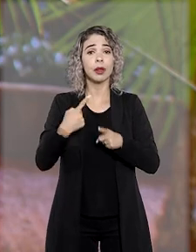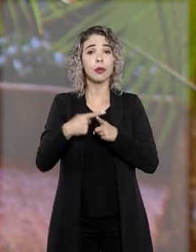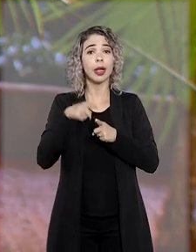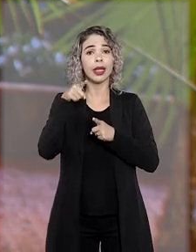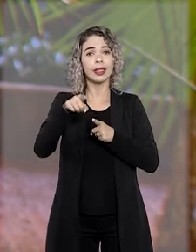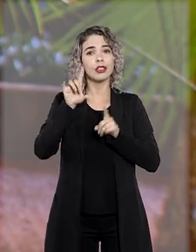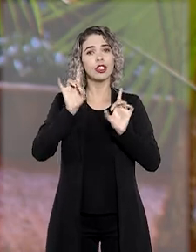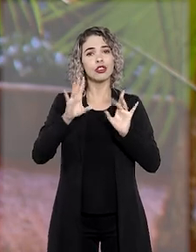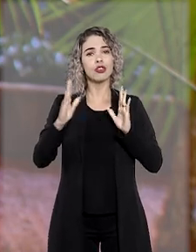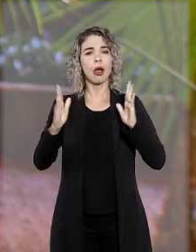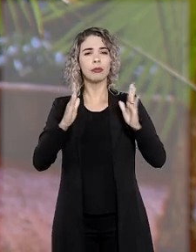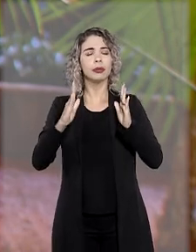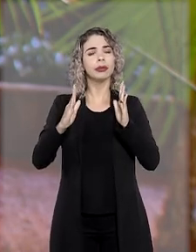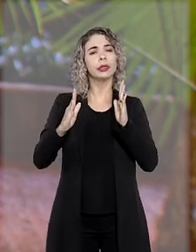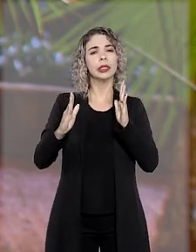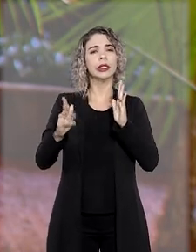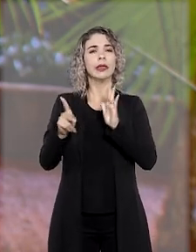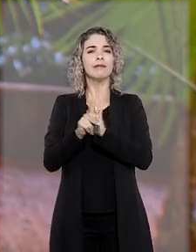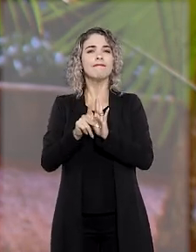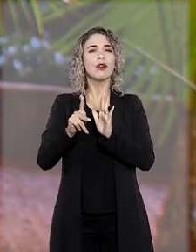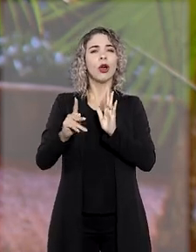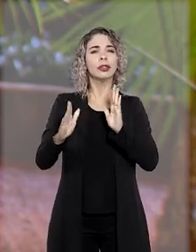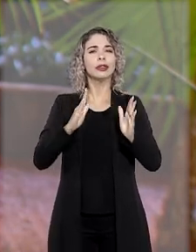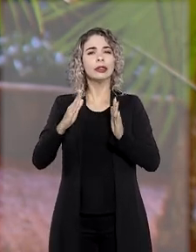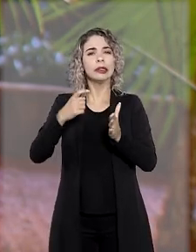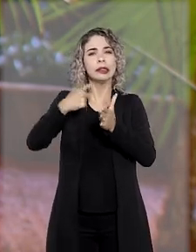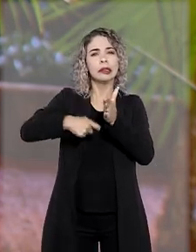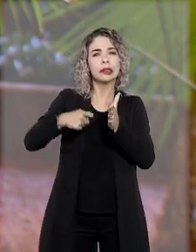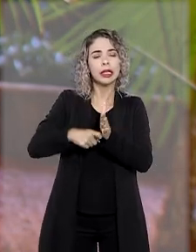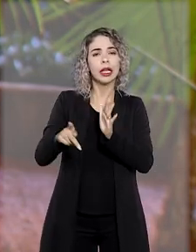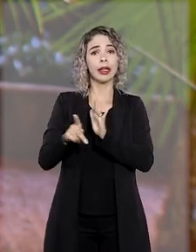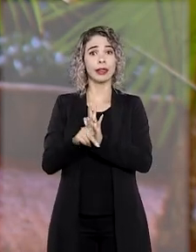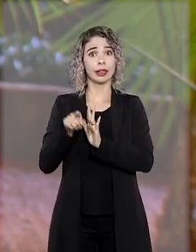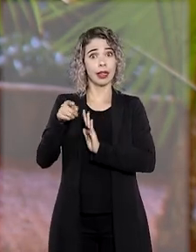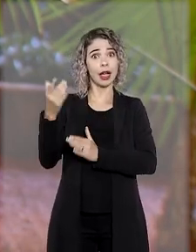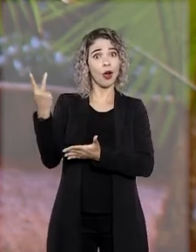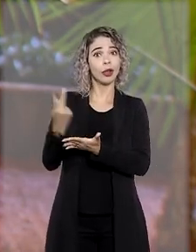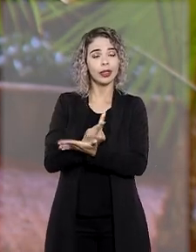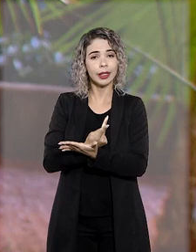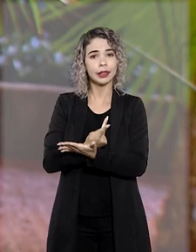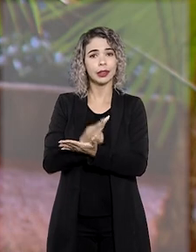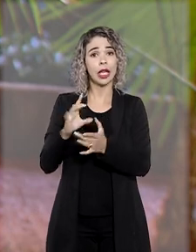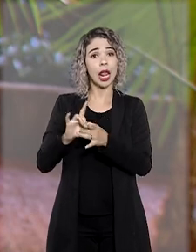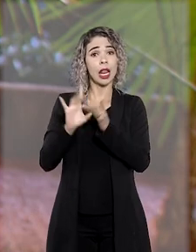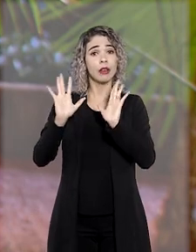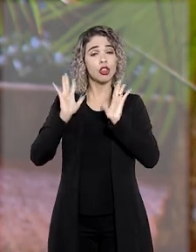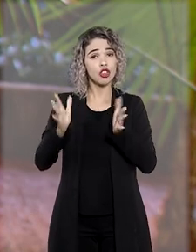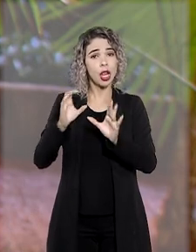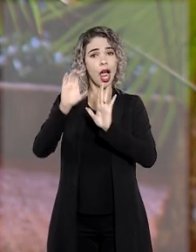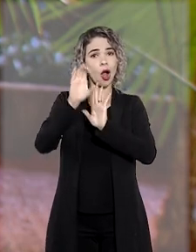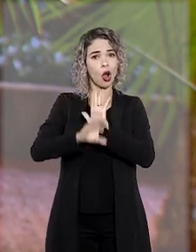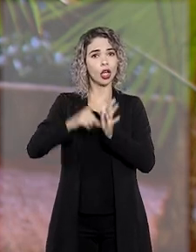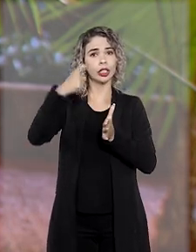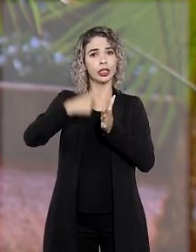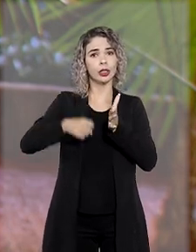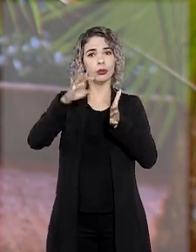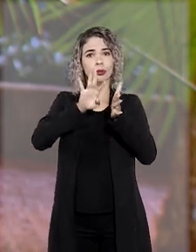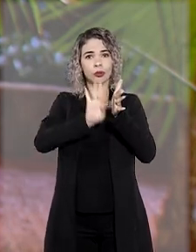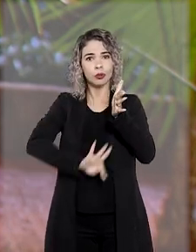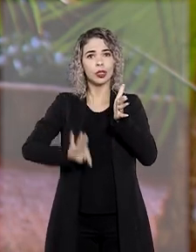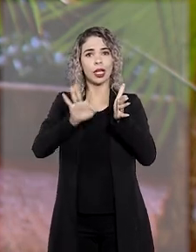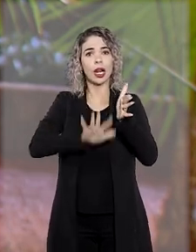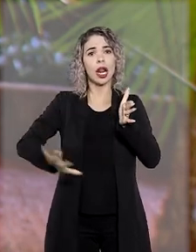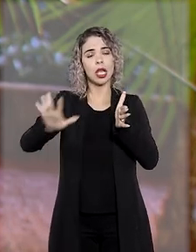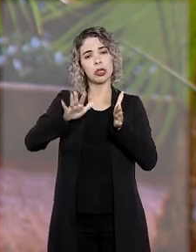corresponde apenas à atualização do valor monetário da respectiva base de cálculo que é permitida pelo Código Tributário Nacional